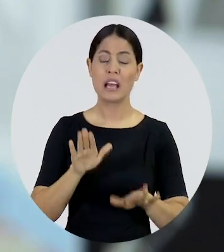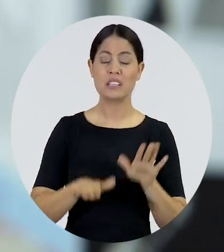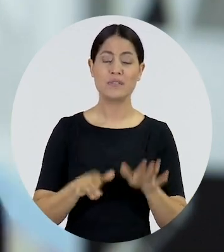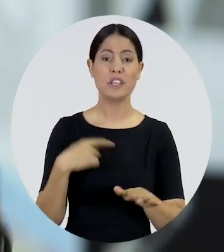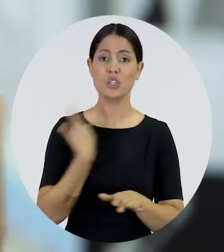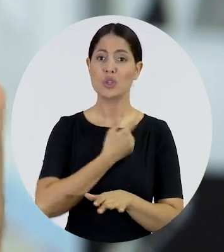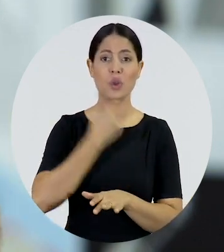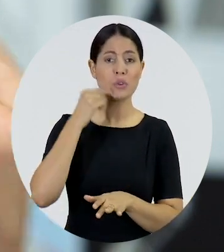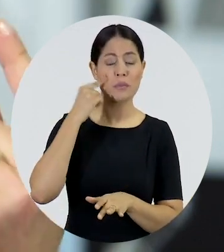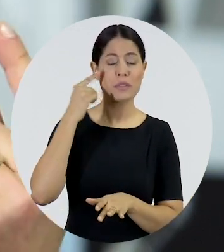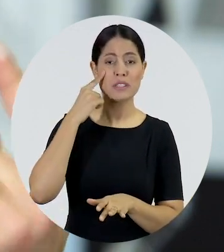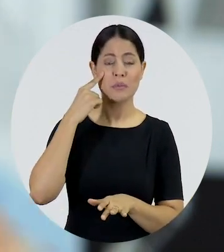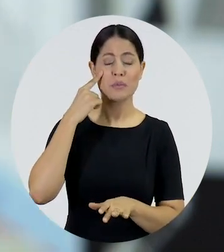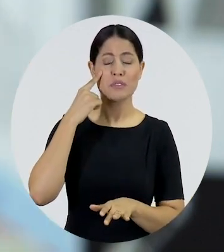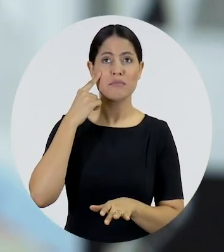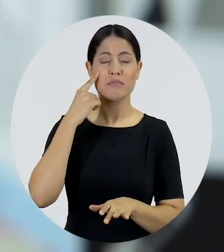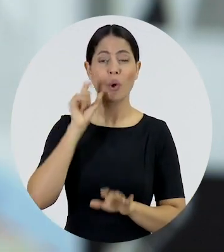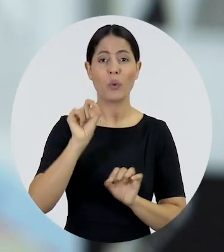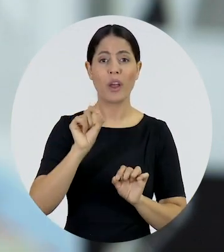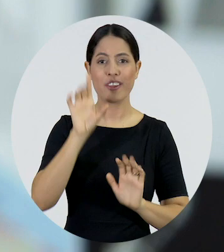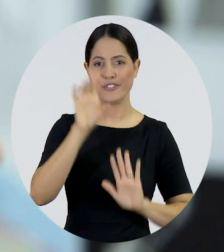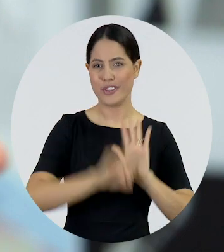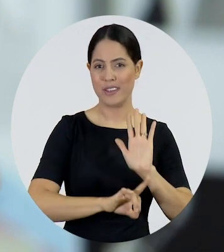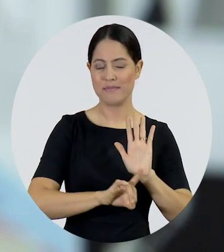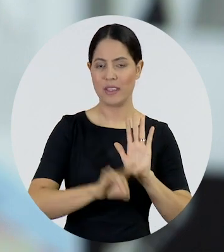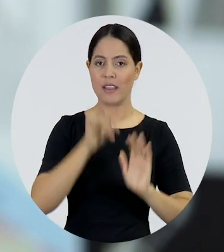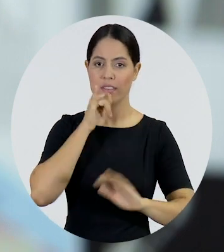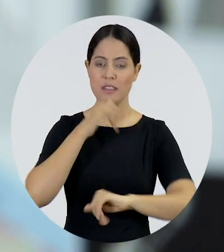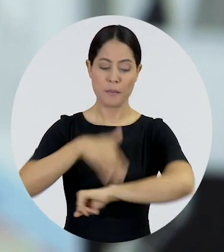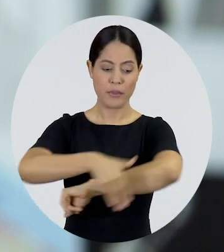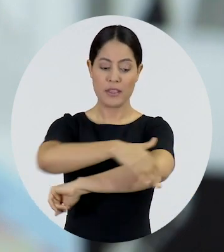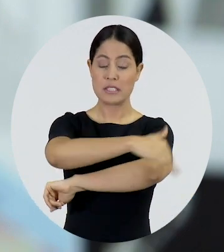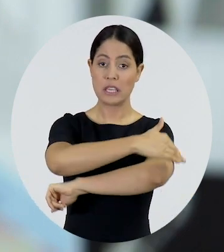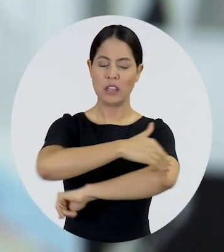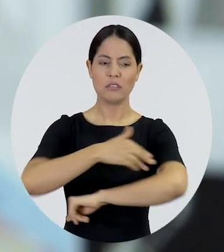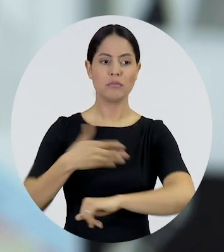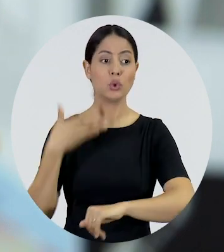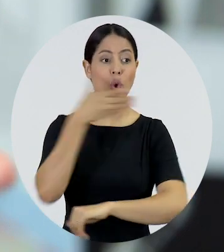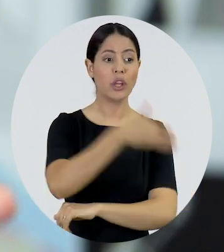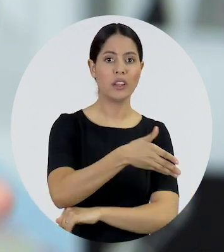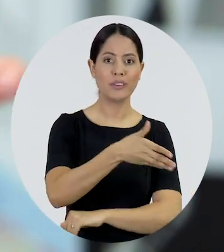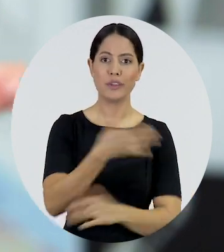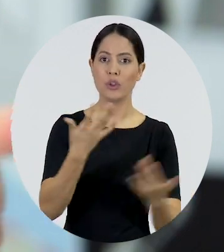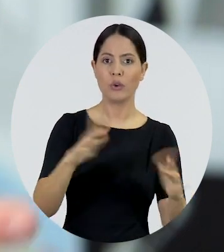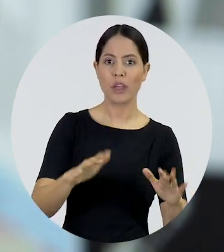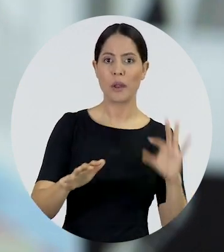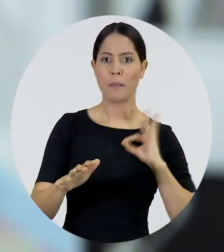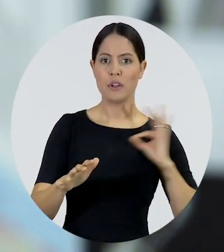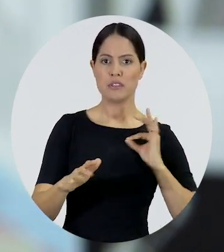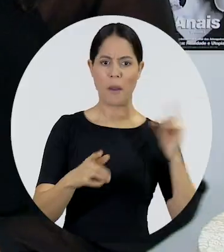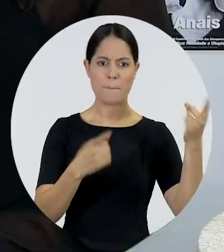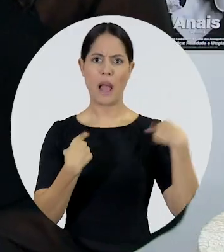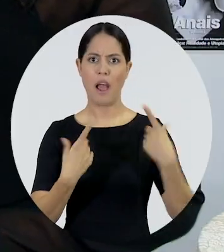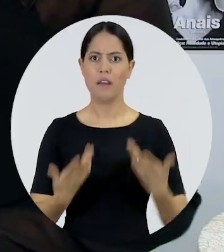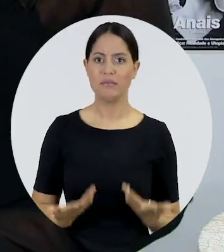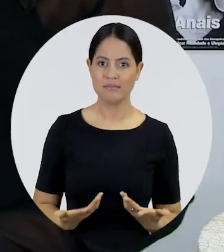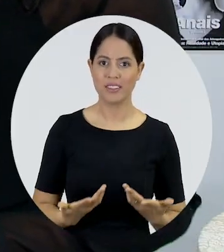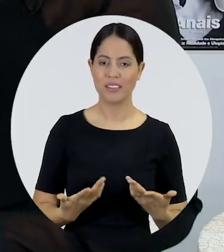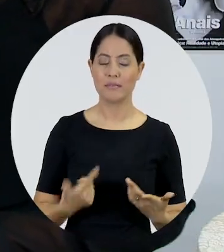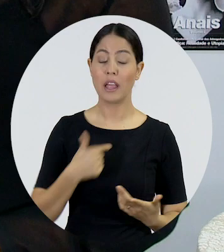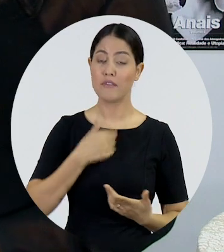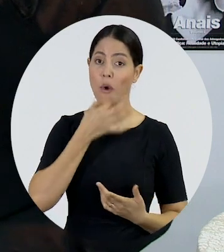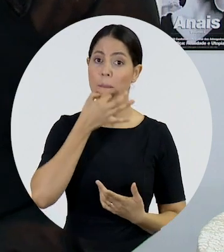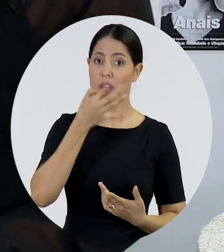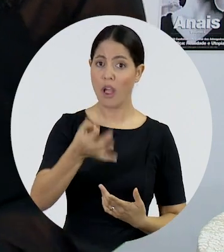pensar, reconhecemos que são os direitos. Eu vou sair na esquina e não quero que o policial me agrida. Eu vou